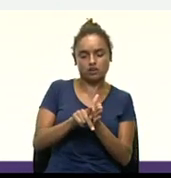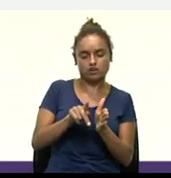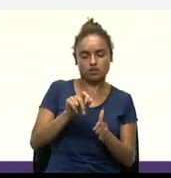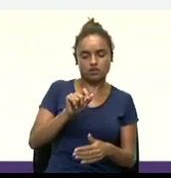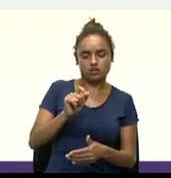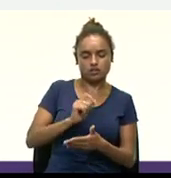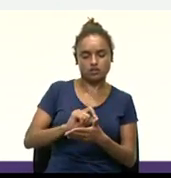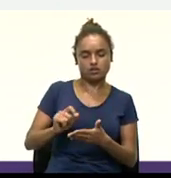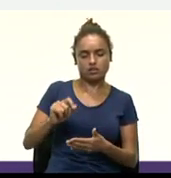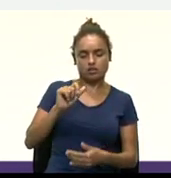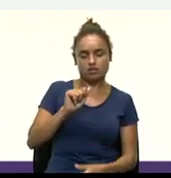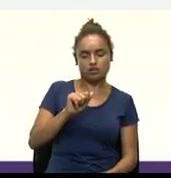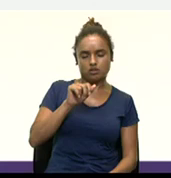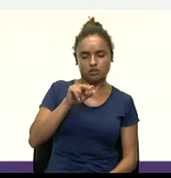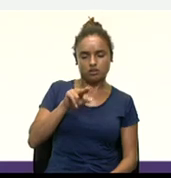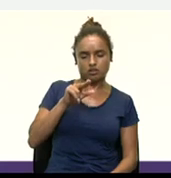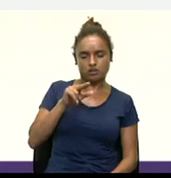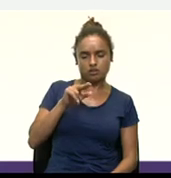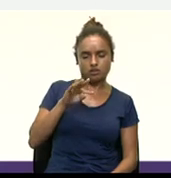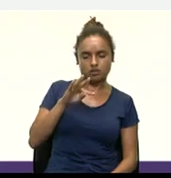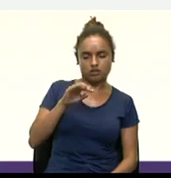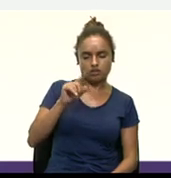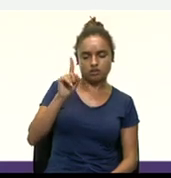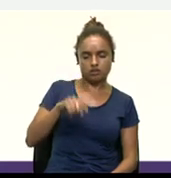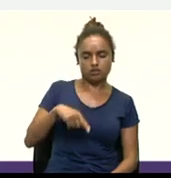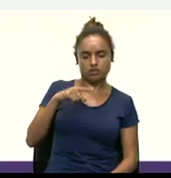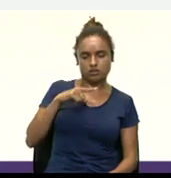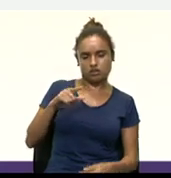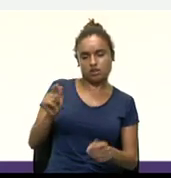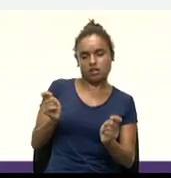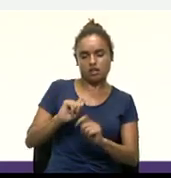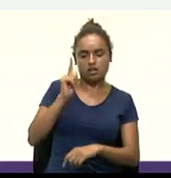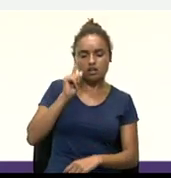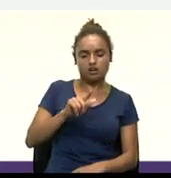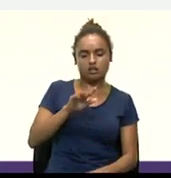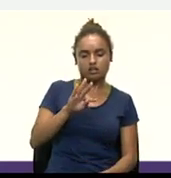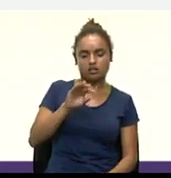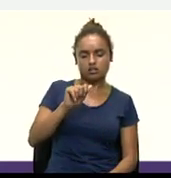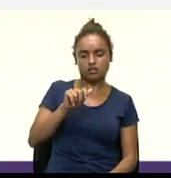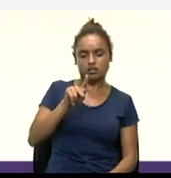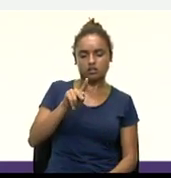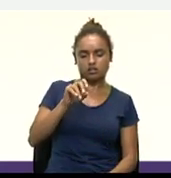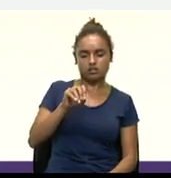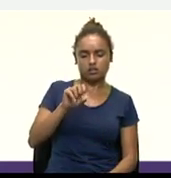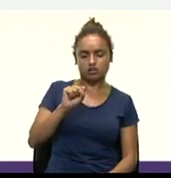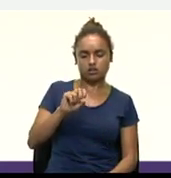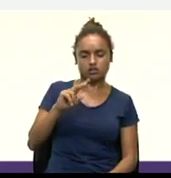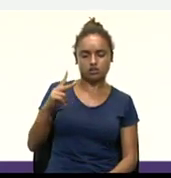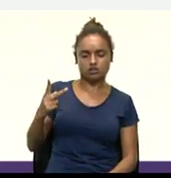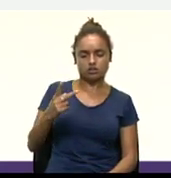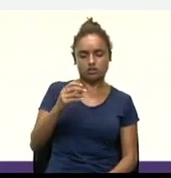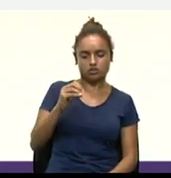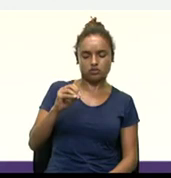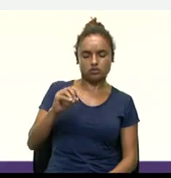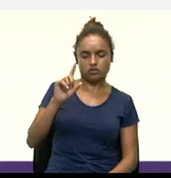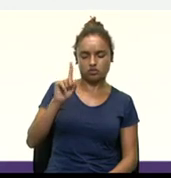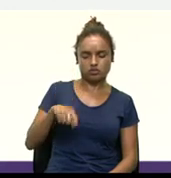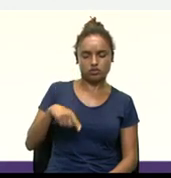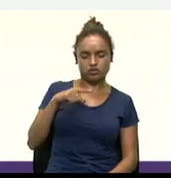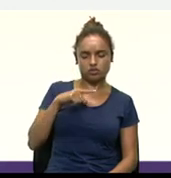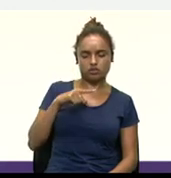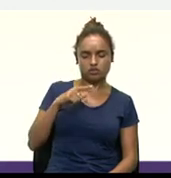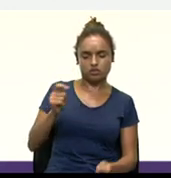projeto, Satoshi Nakamoto, um artigo com o código do Bitcoin. E, rapidamente, as pessoas da